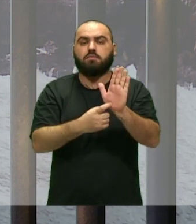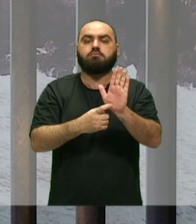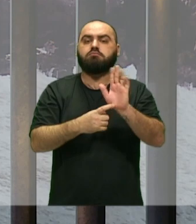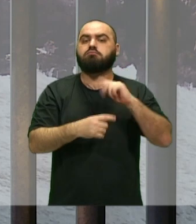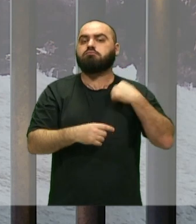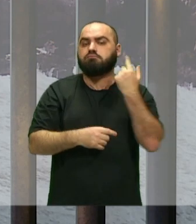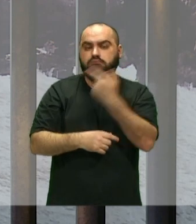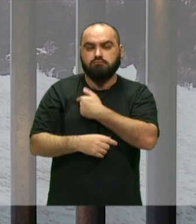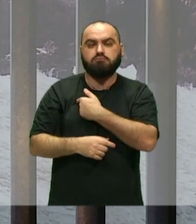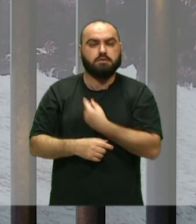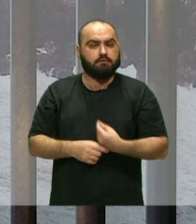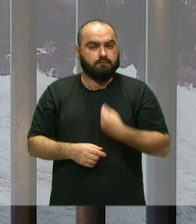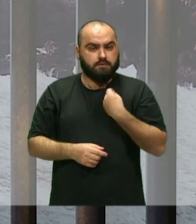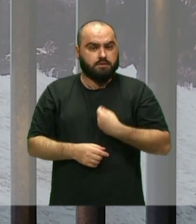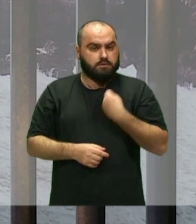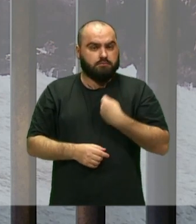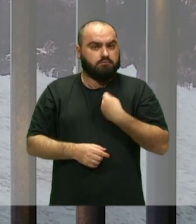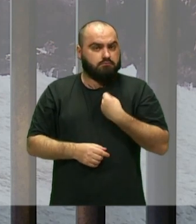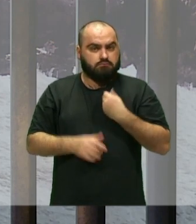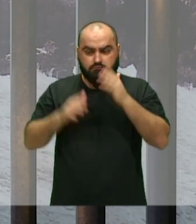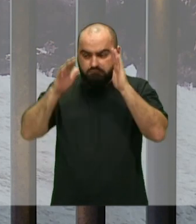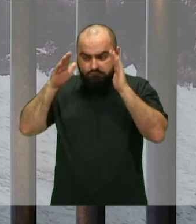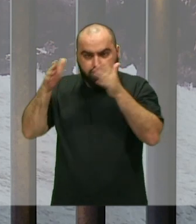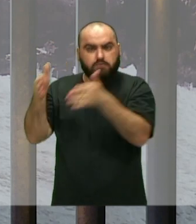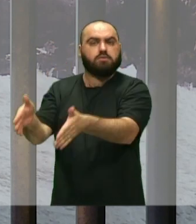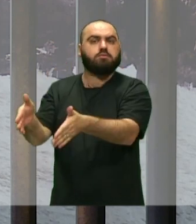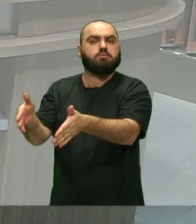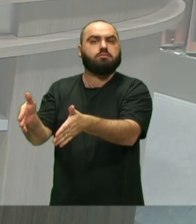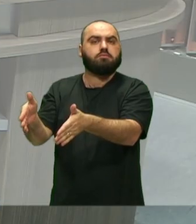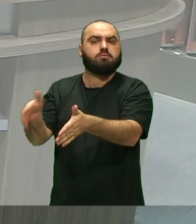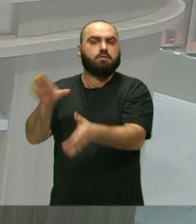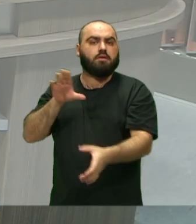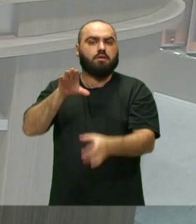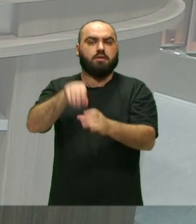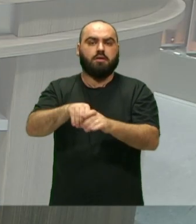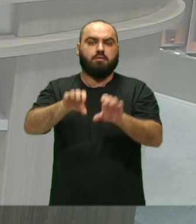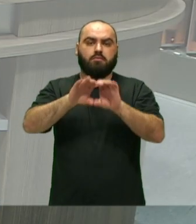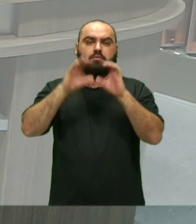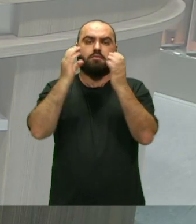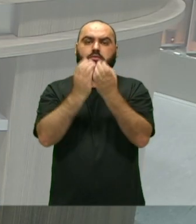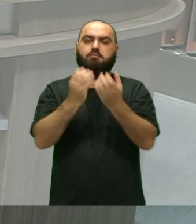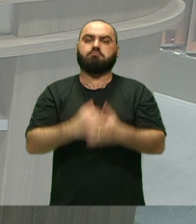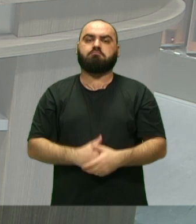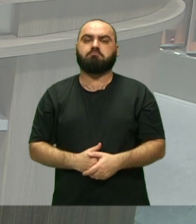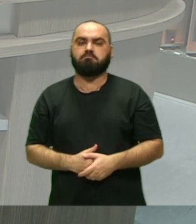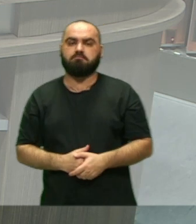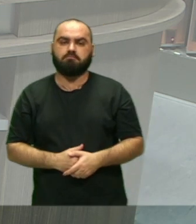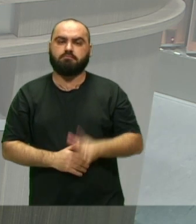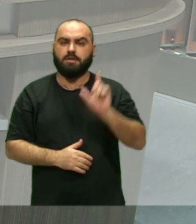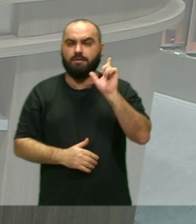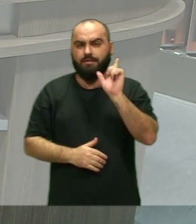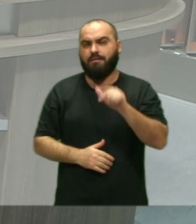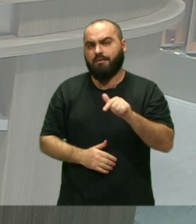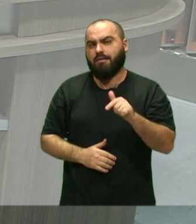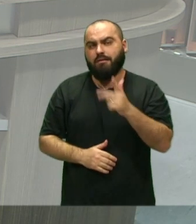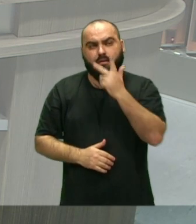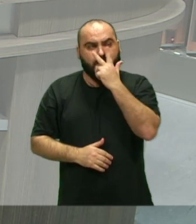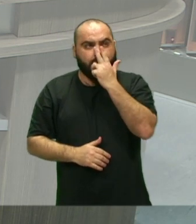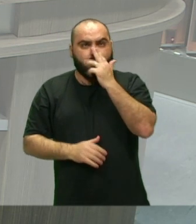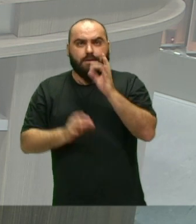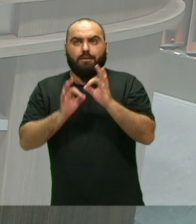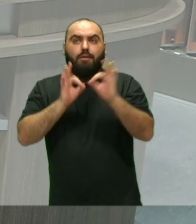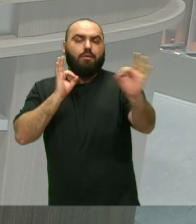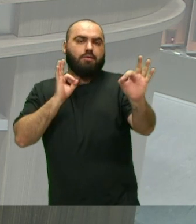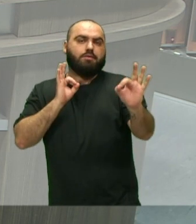Direcionar Nossas vidas É assim que a gente Trabalha dentro Da nossa comunidade Que é uma realidade Bem distante Né? Então